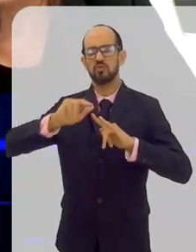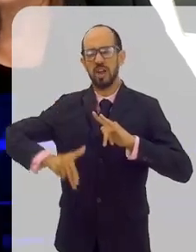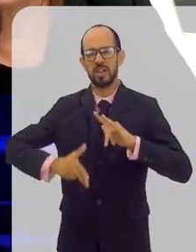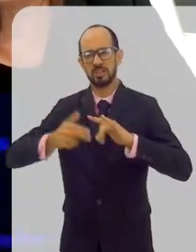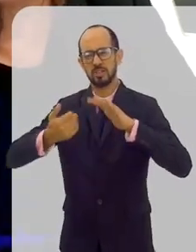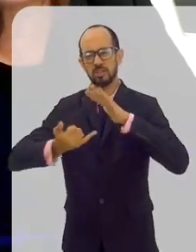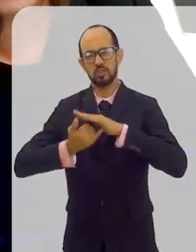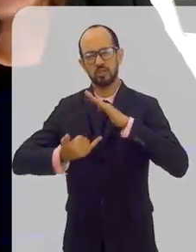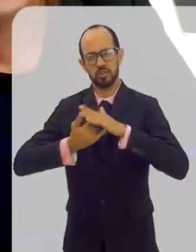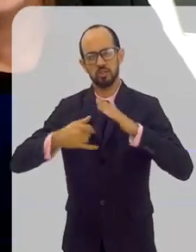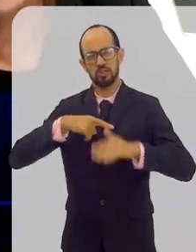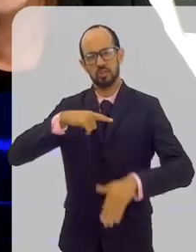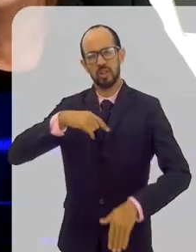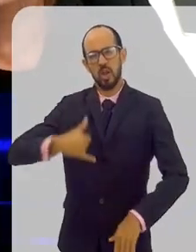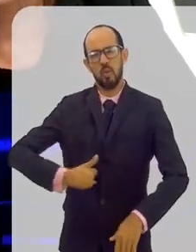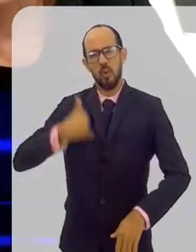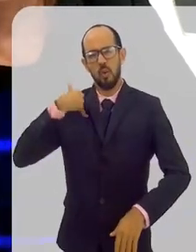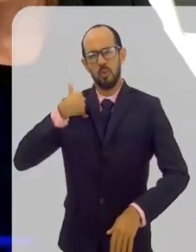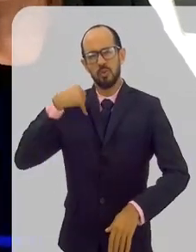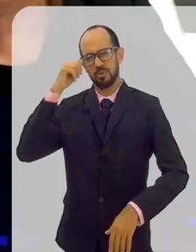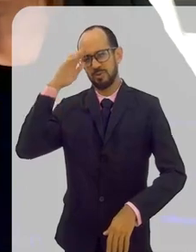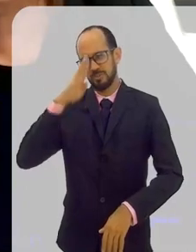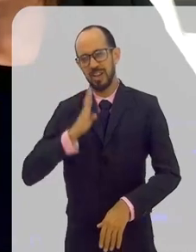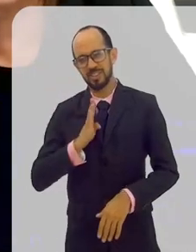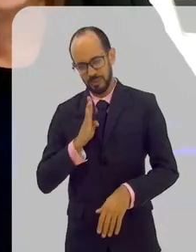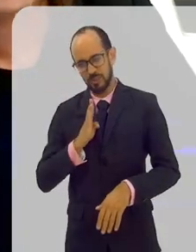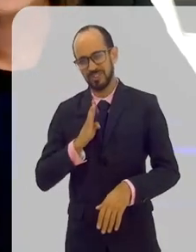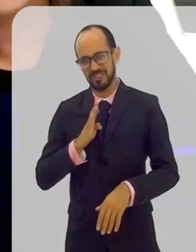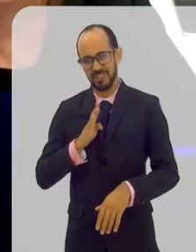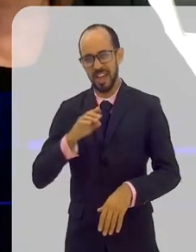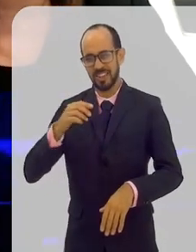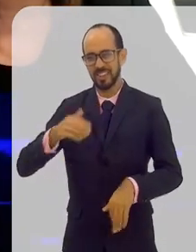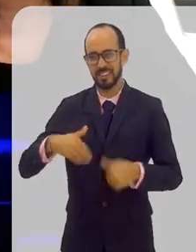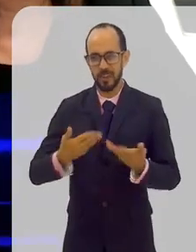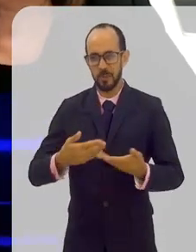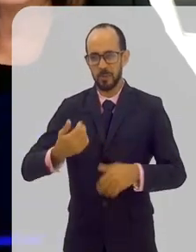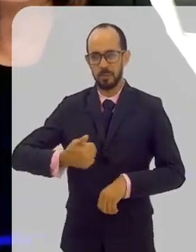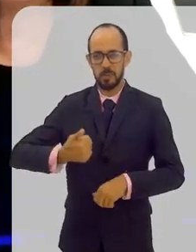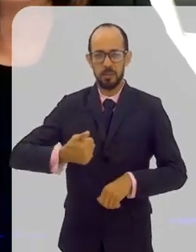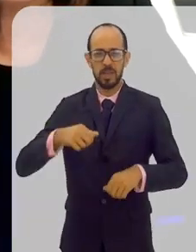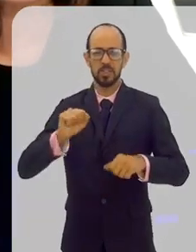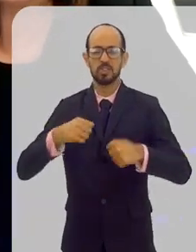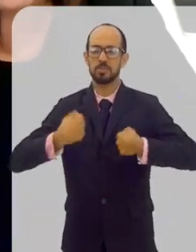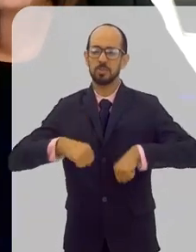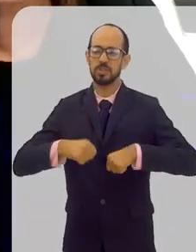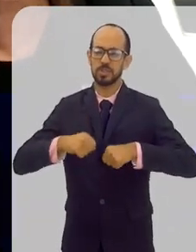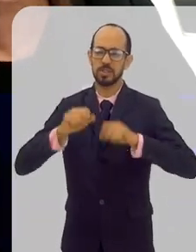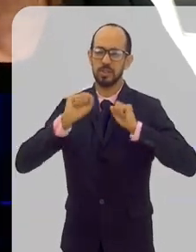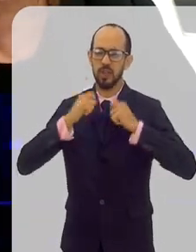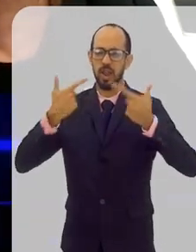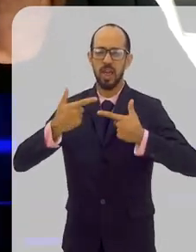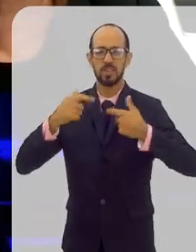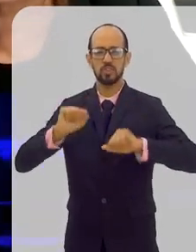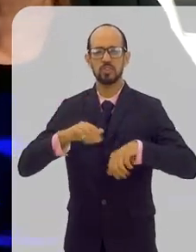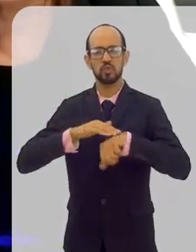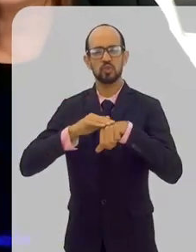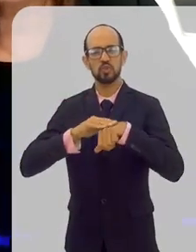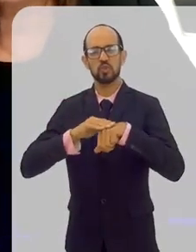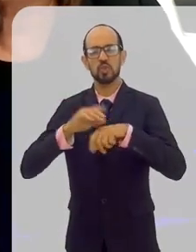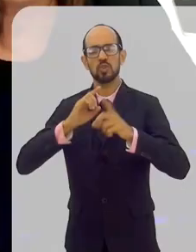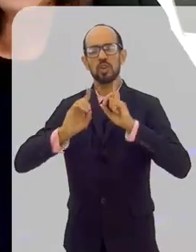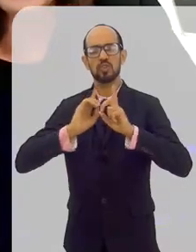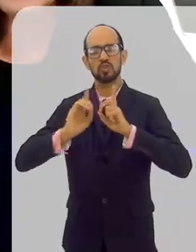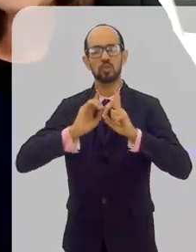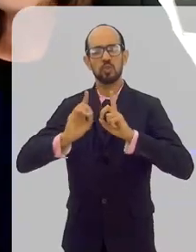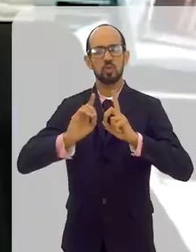Essas instituições orgulham o Brasil. Então, nós precisamos, em primeiro momento, que o Parlamento discuta a recomposição do nosso orçamento,